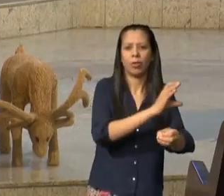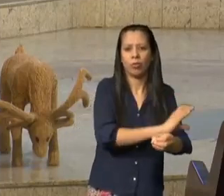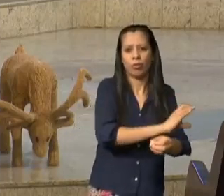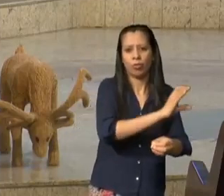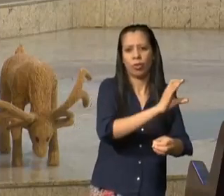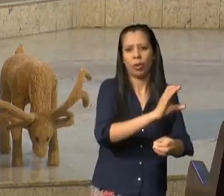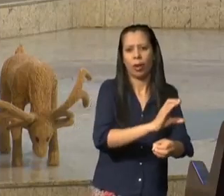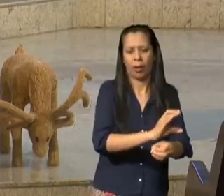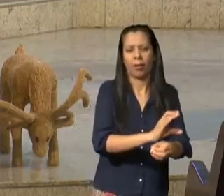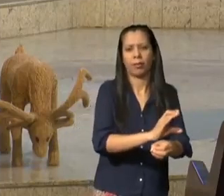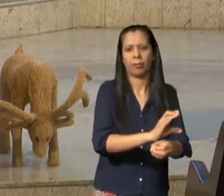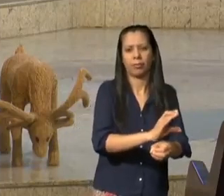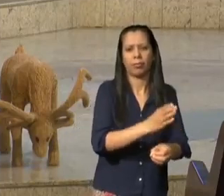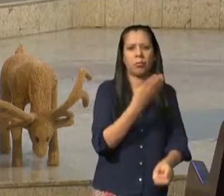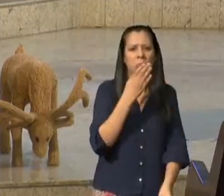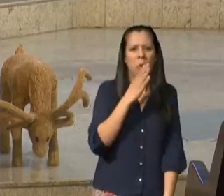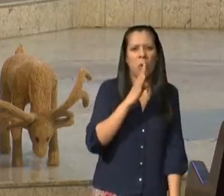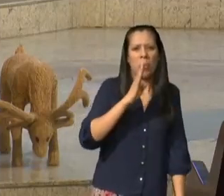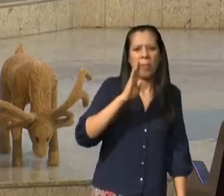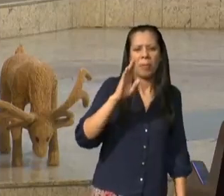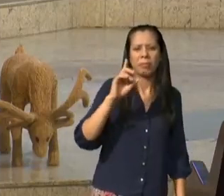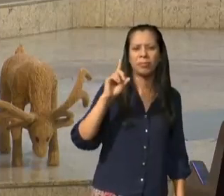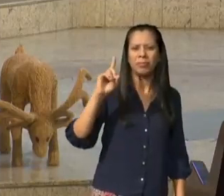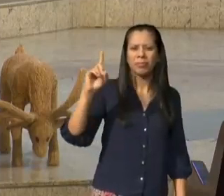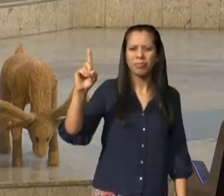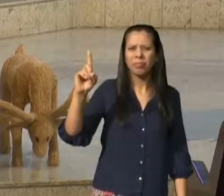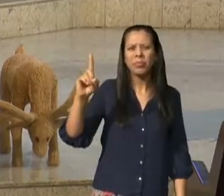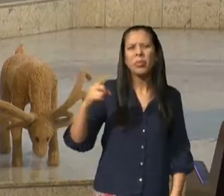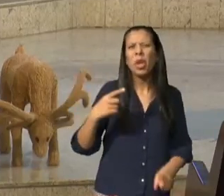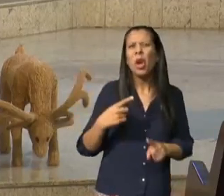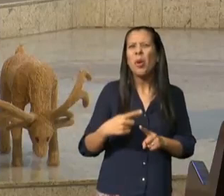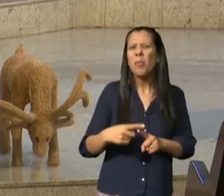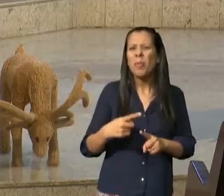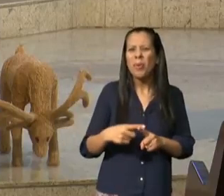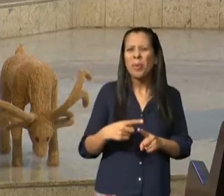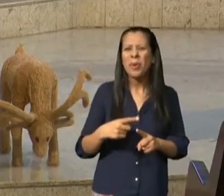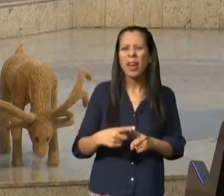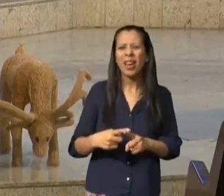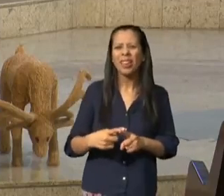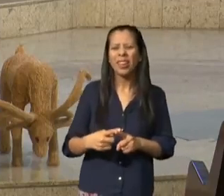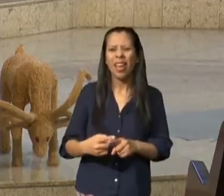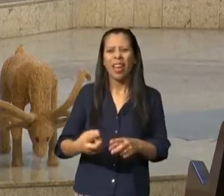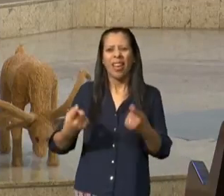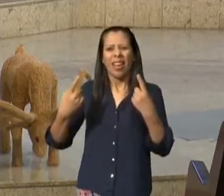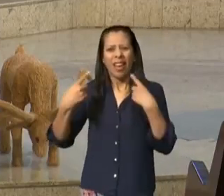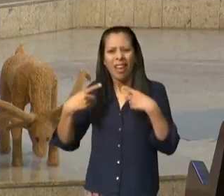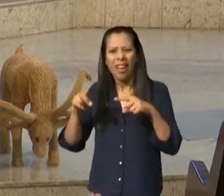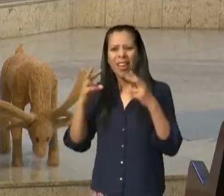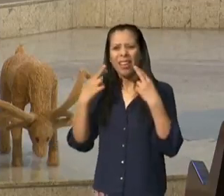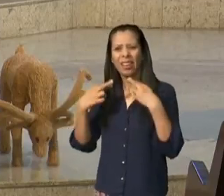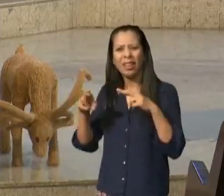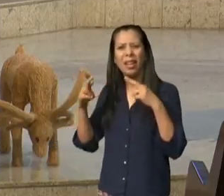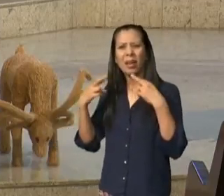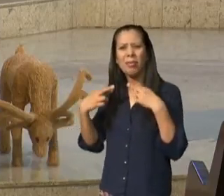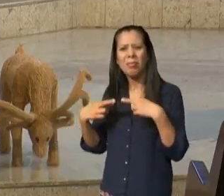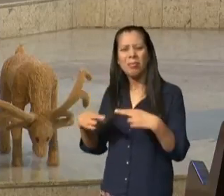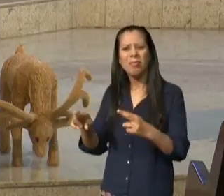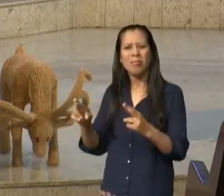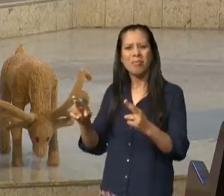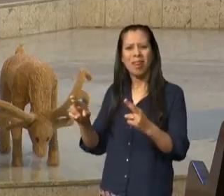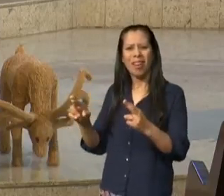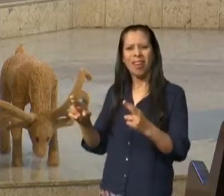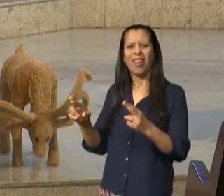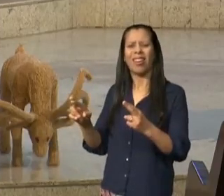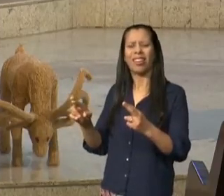porque o ato de murmurar é tão indigno para Deus sabe por que porque a